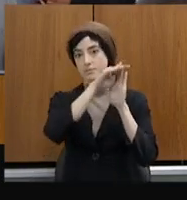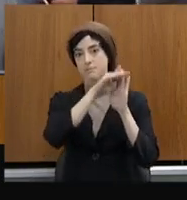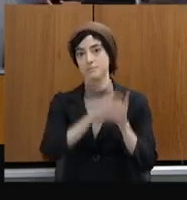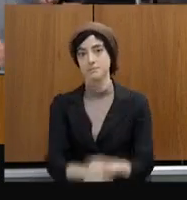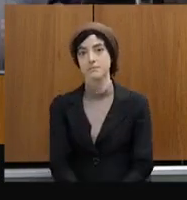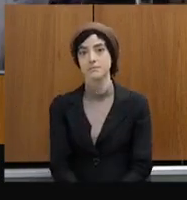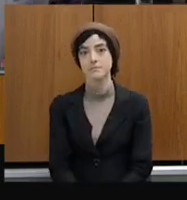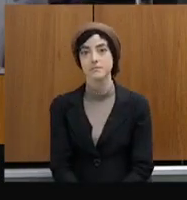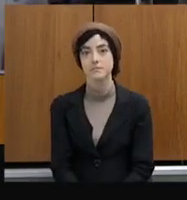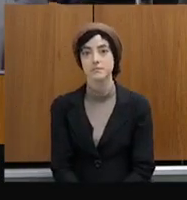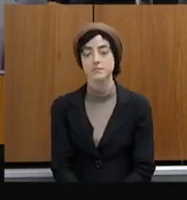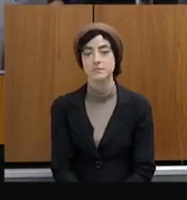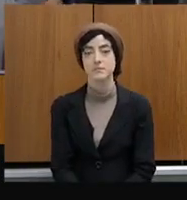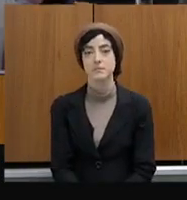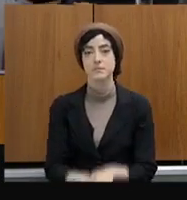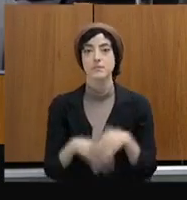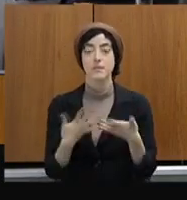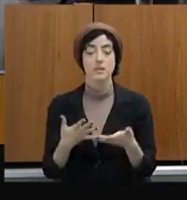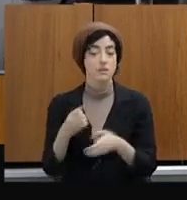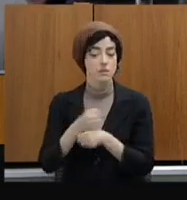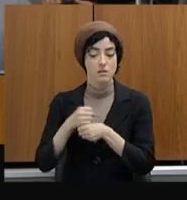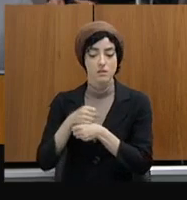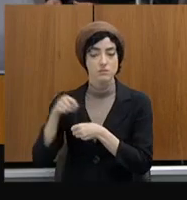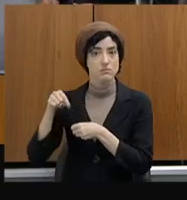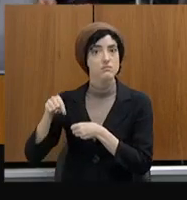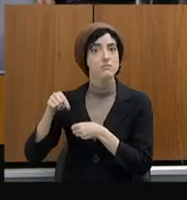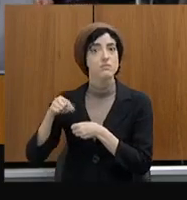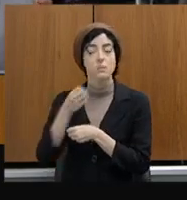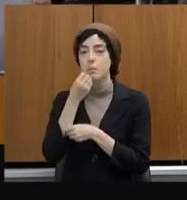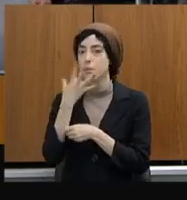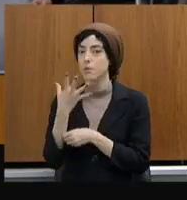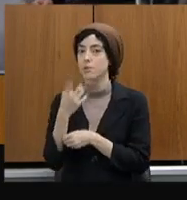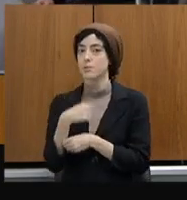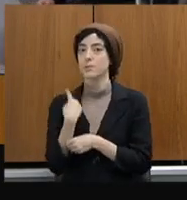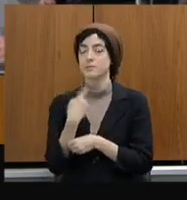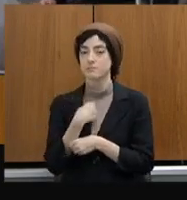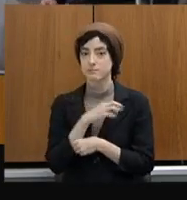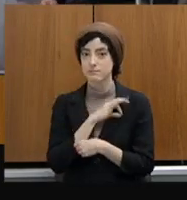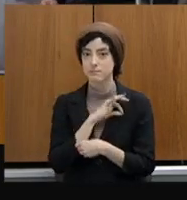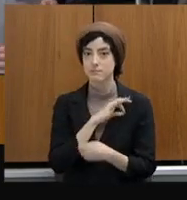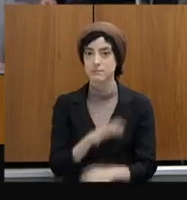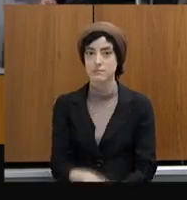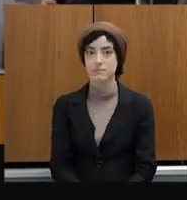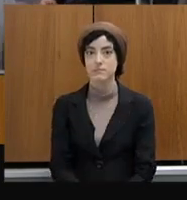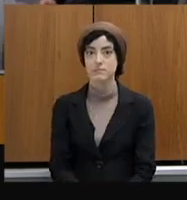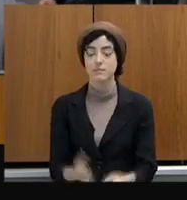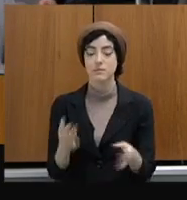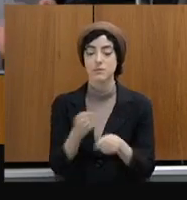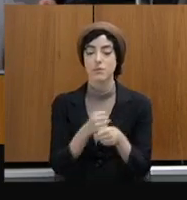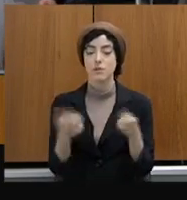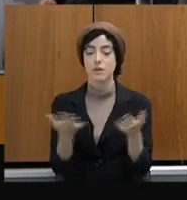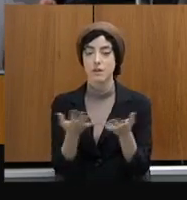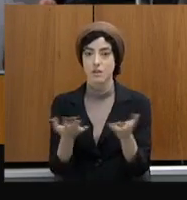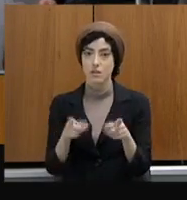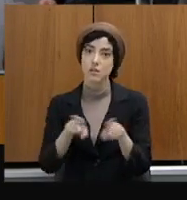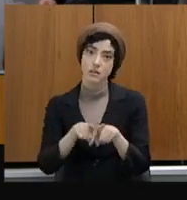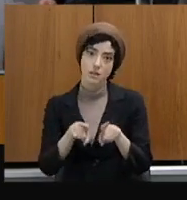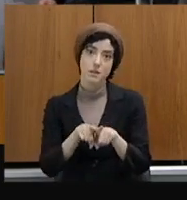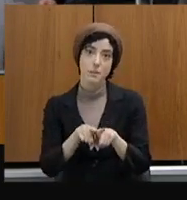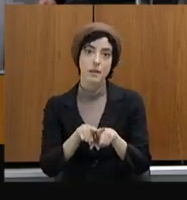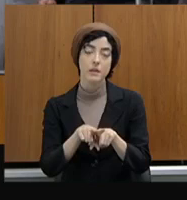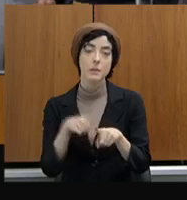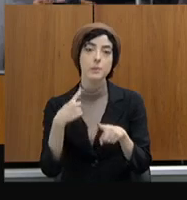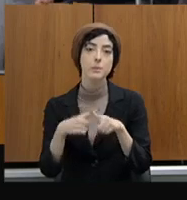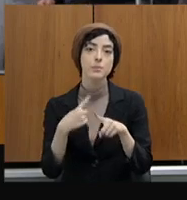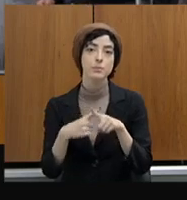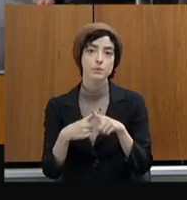o ano de 2021 foi um ano muito bom para nós e este ano também, na medida em que todos aqueles